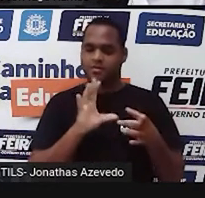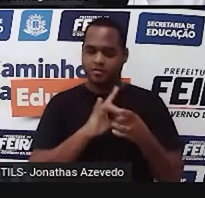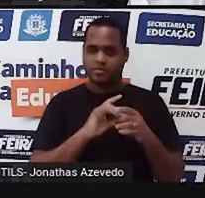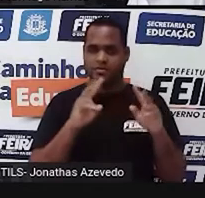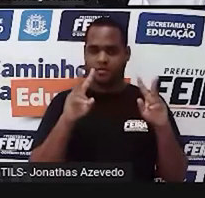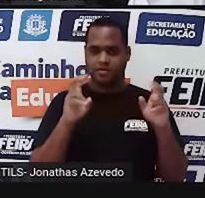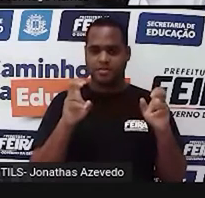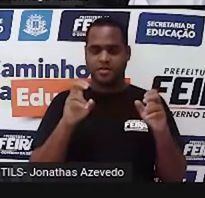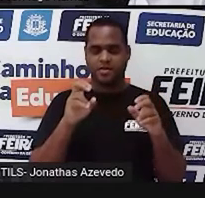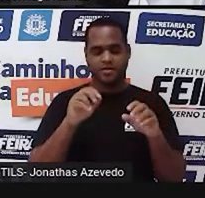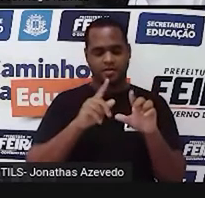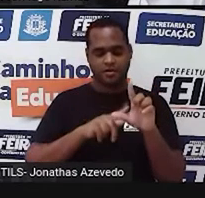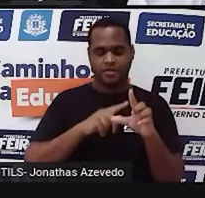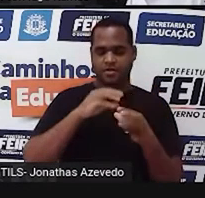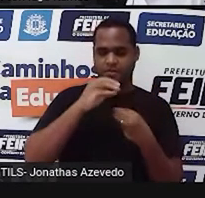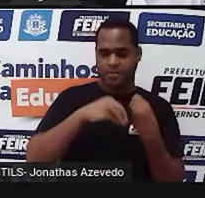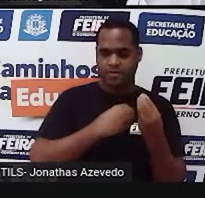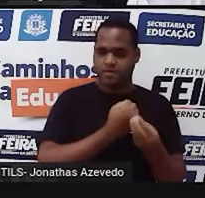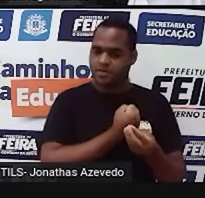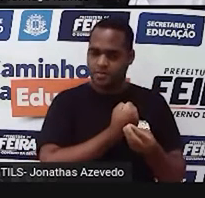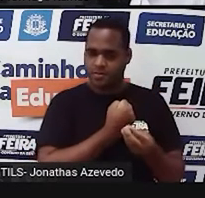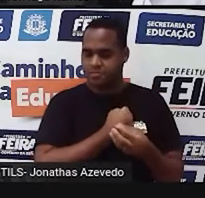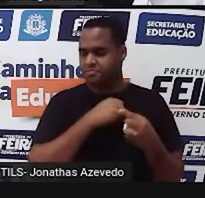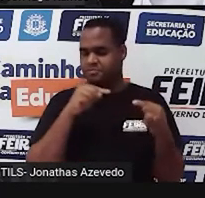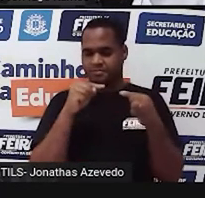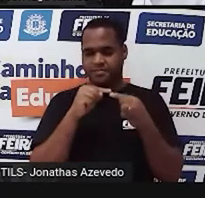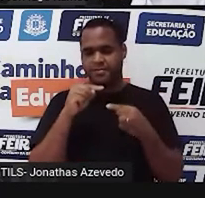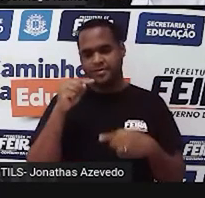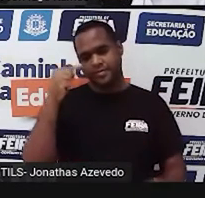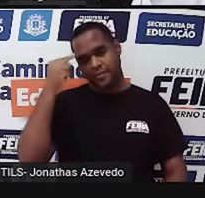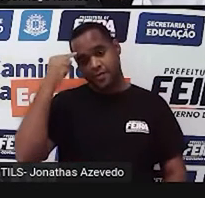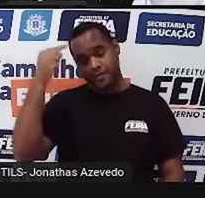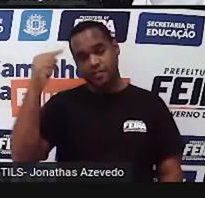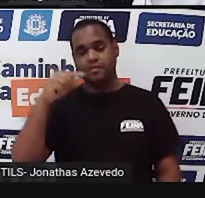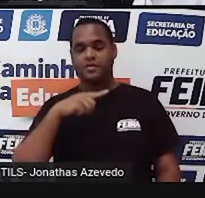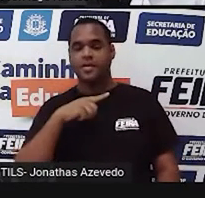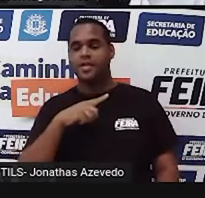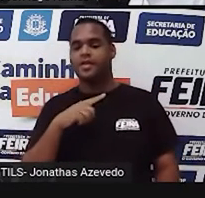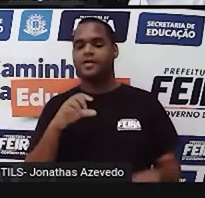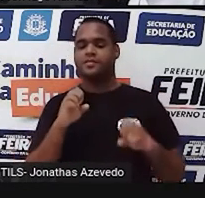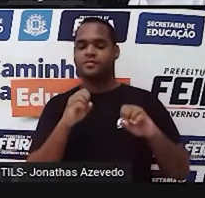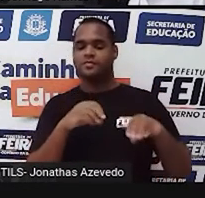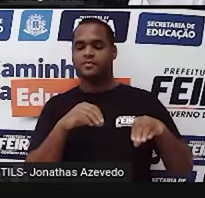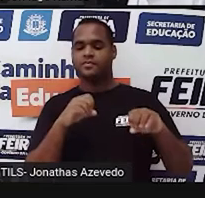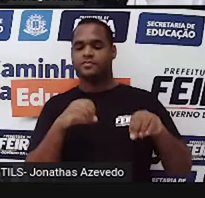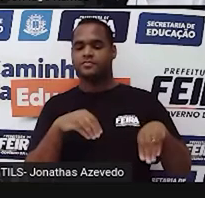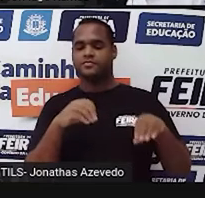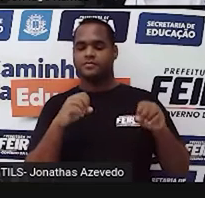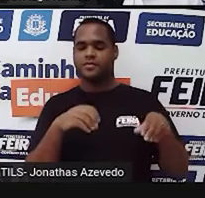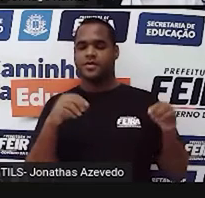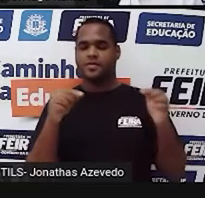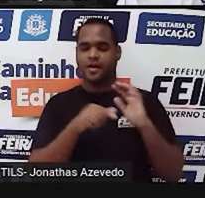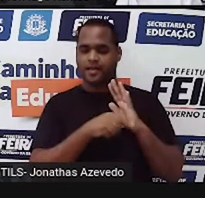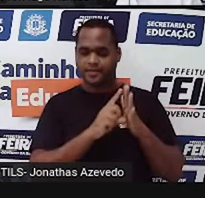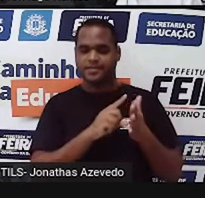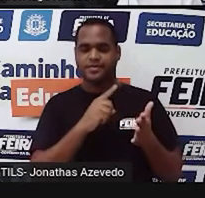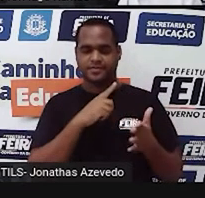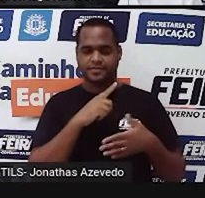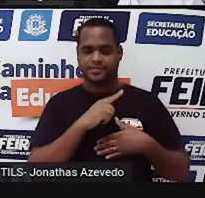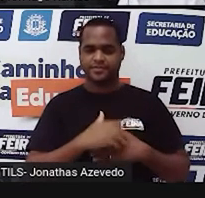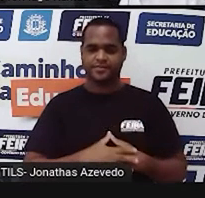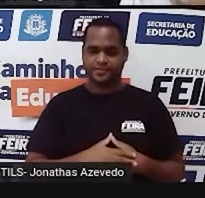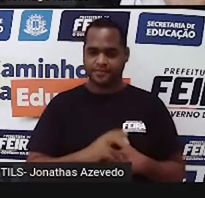tema álgebra, certo? Pensando na aula, né? Antes dessa daqui,